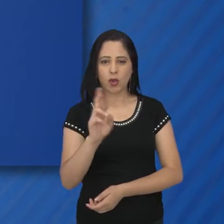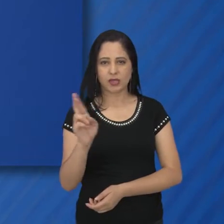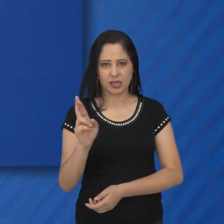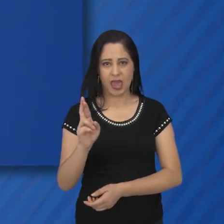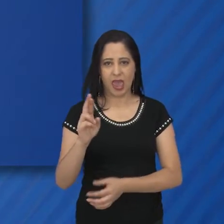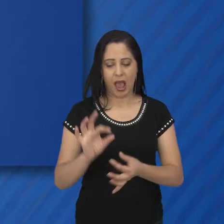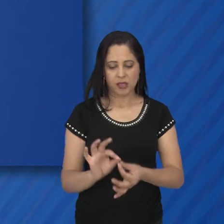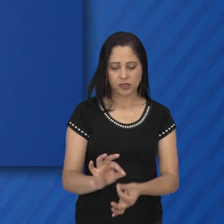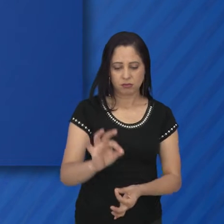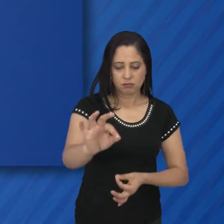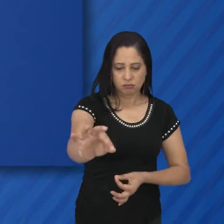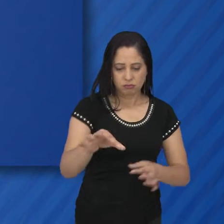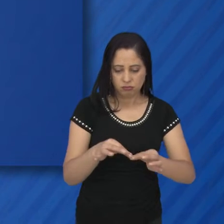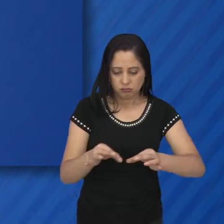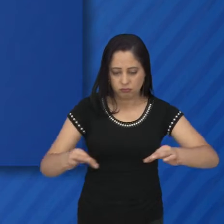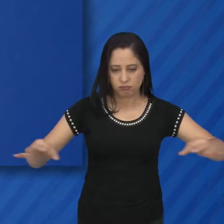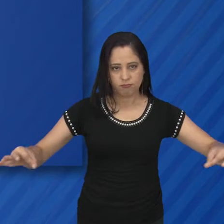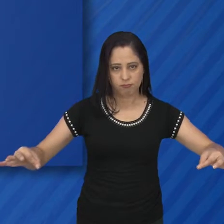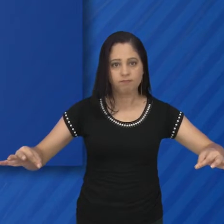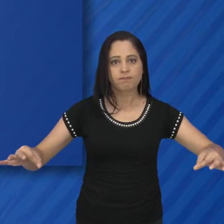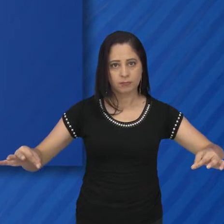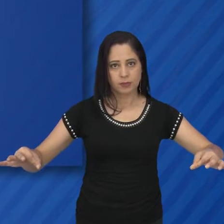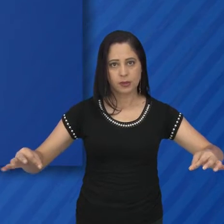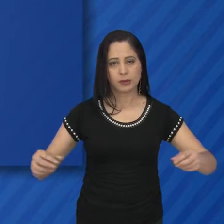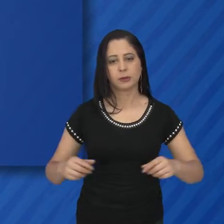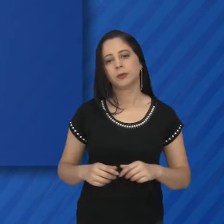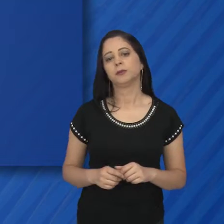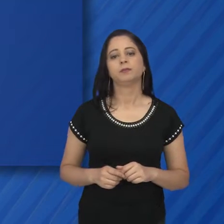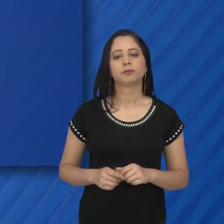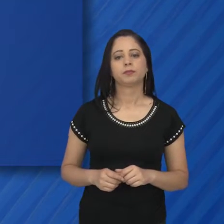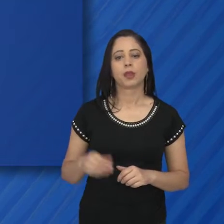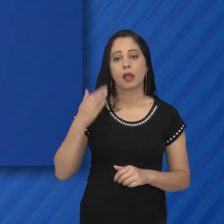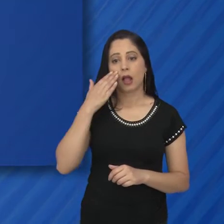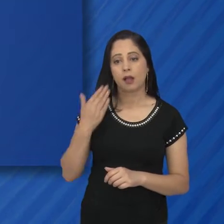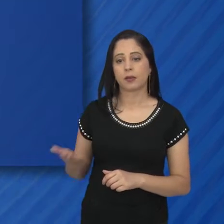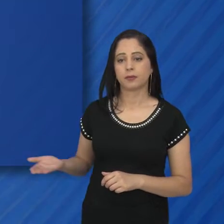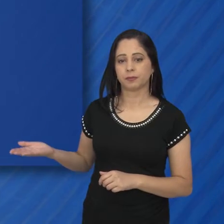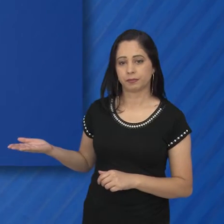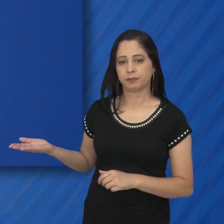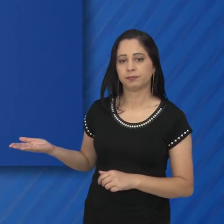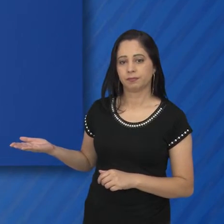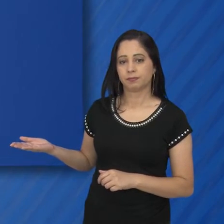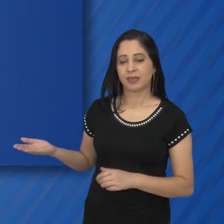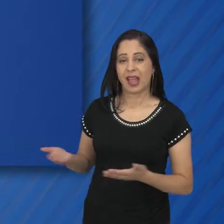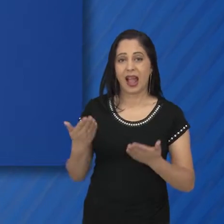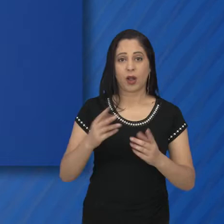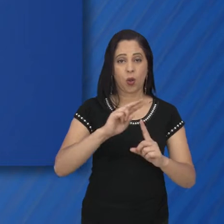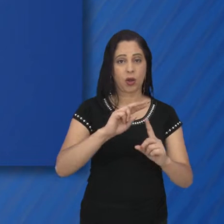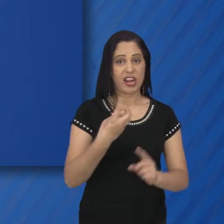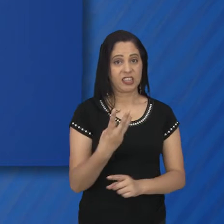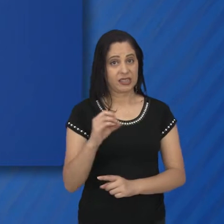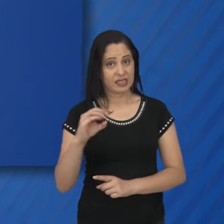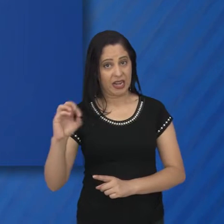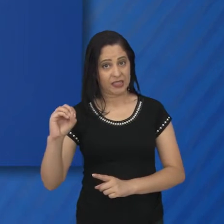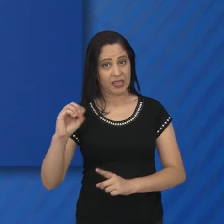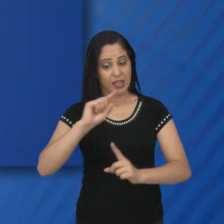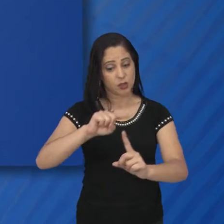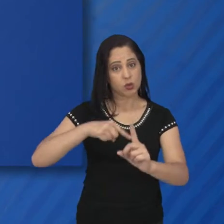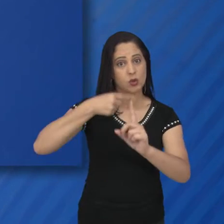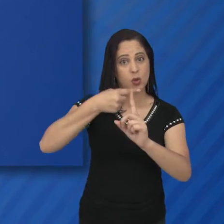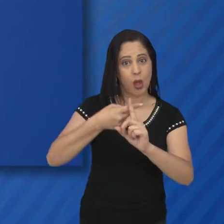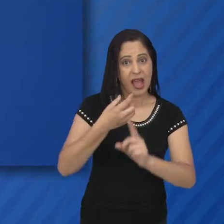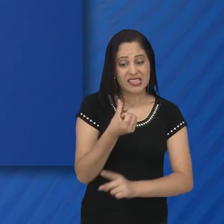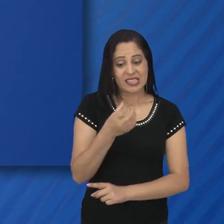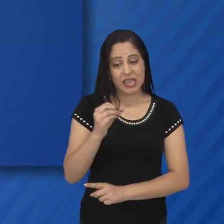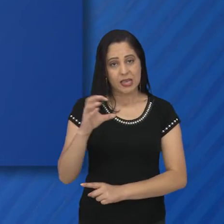multa de R$,00 por metro quadrado de área de vegetação queimada. Com isso, o valor mínimo passa de R$ 300